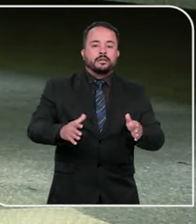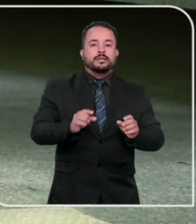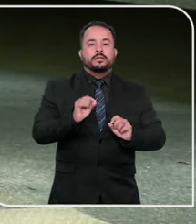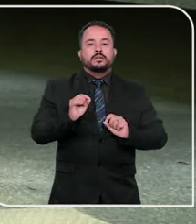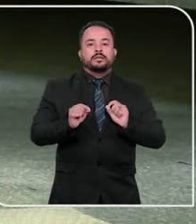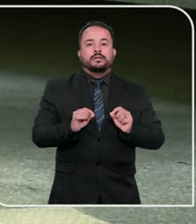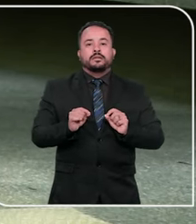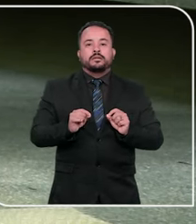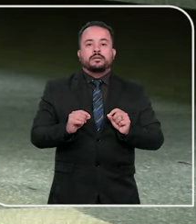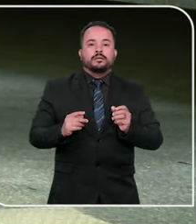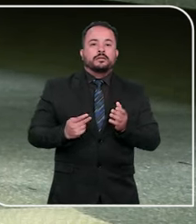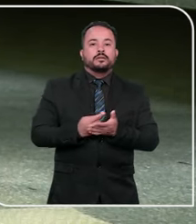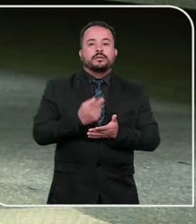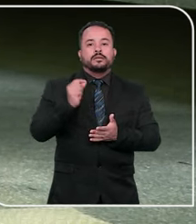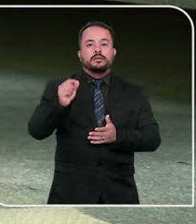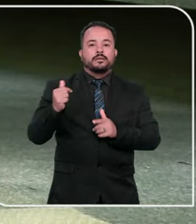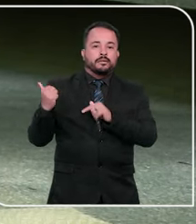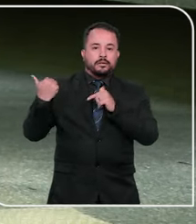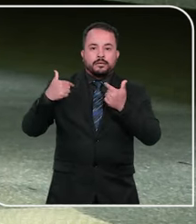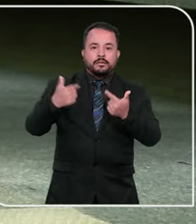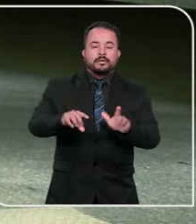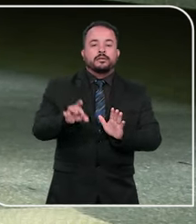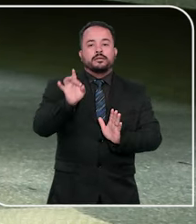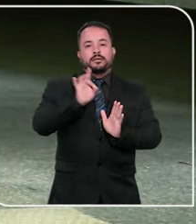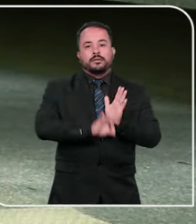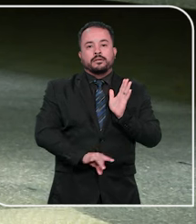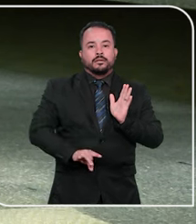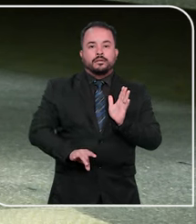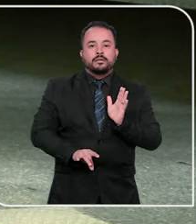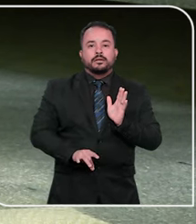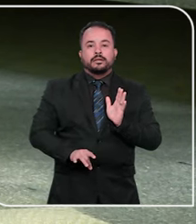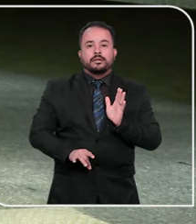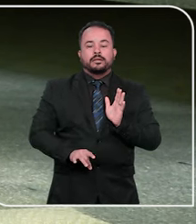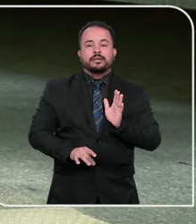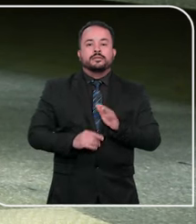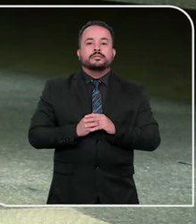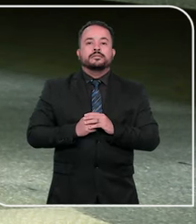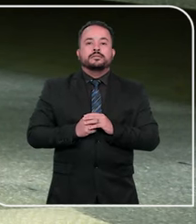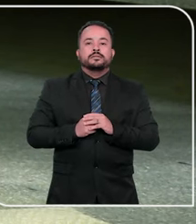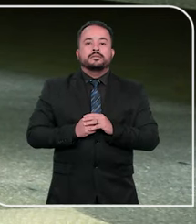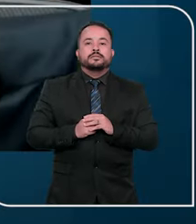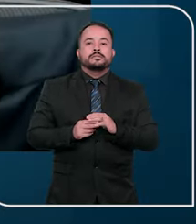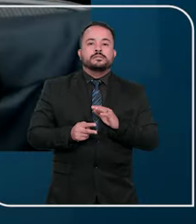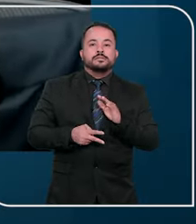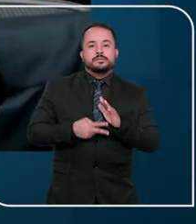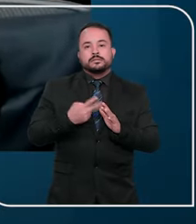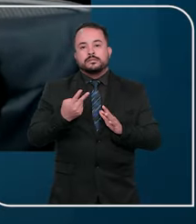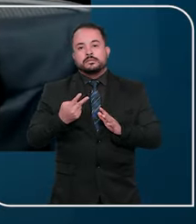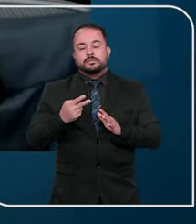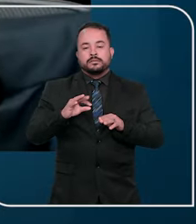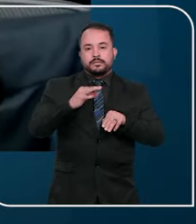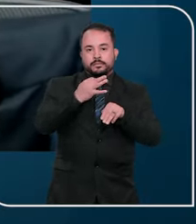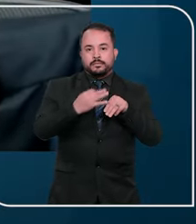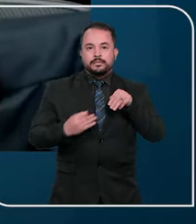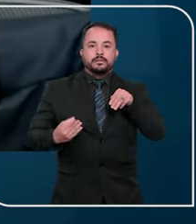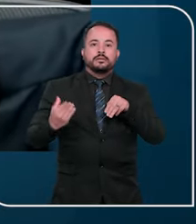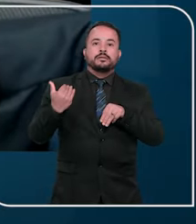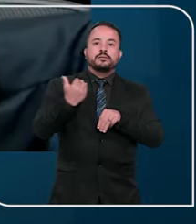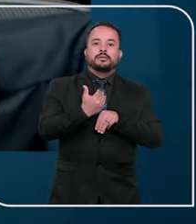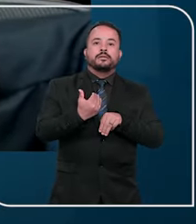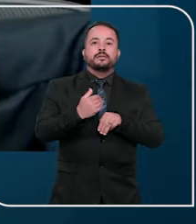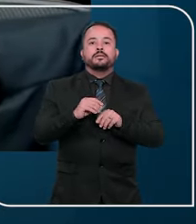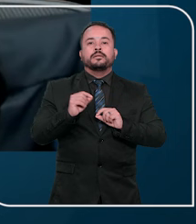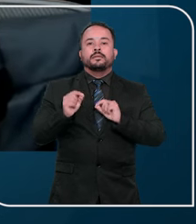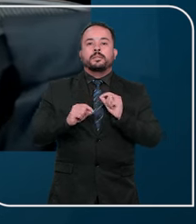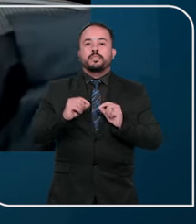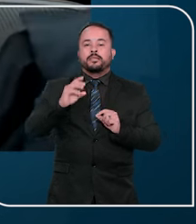abertura da sucessão, quando surge para o herdeiro o direito de requisitar a herança. Segundo o ministro Belize, em